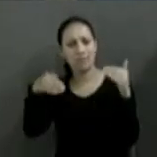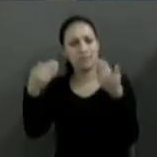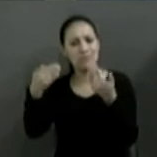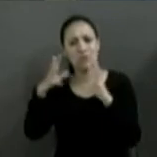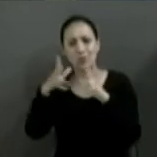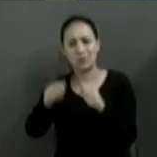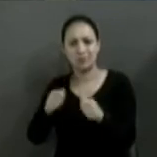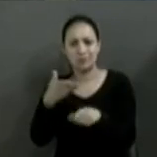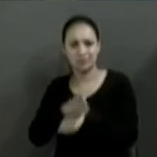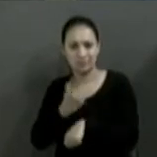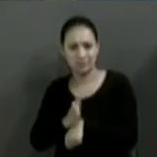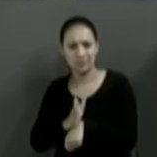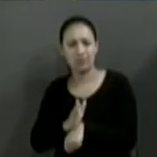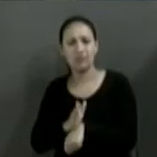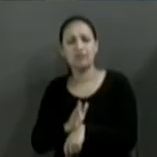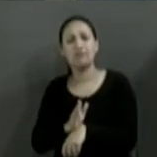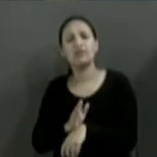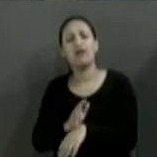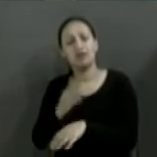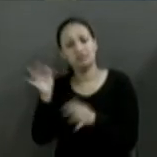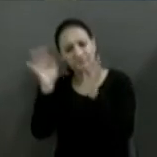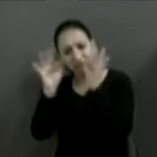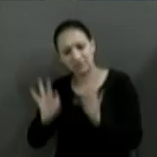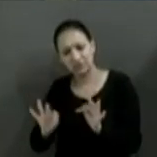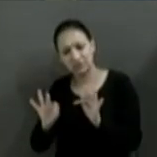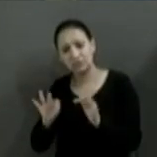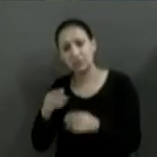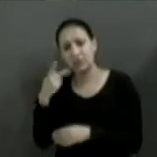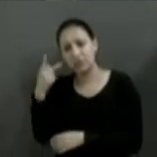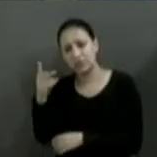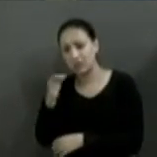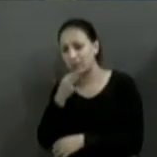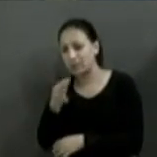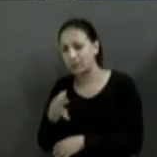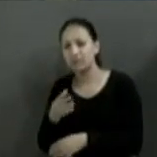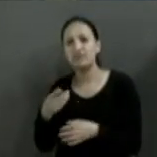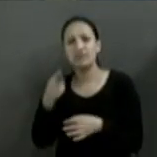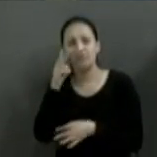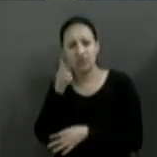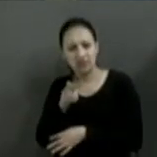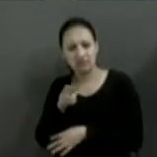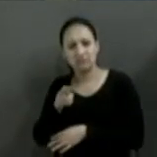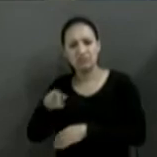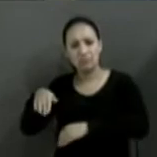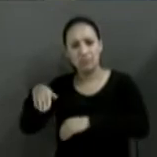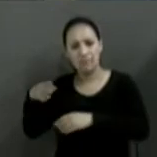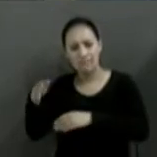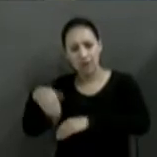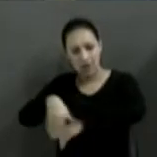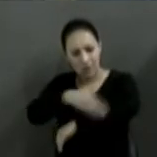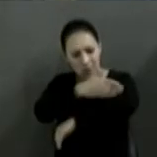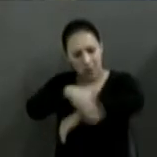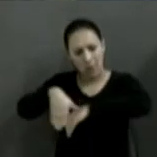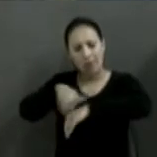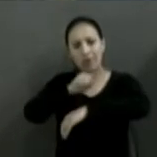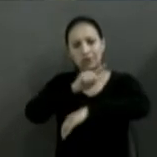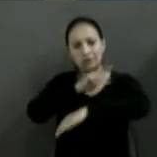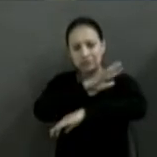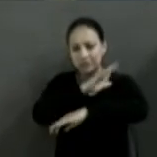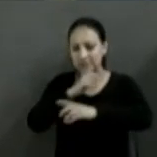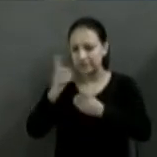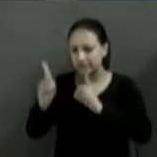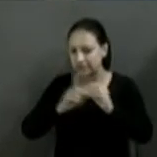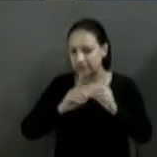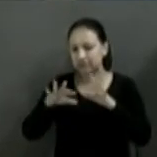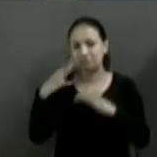Eu fico feliz quando o nosso comentário passei pela tua cidade, vi uma grande avenida, bonita, larga, arborizada, com enfeites